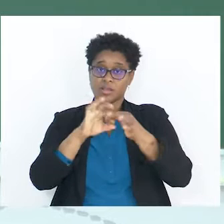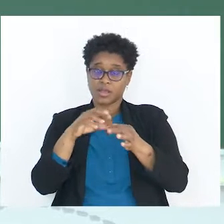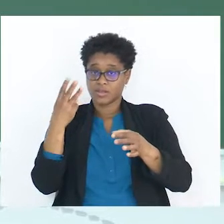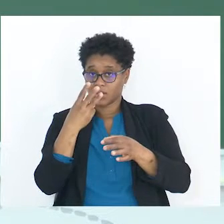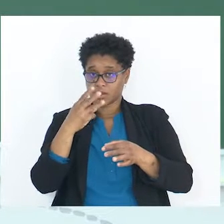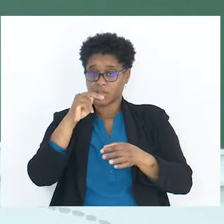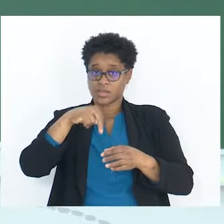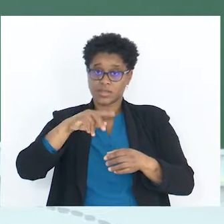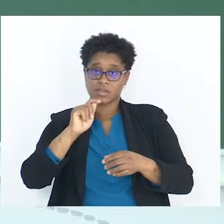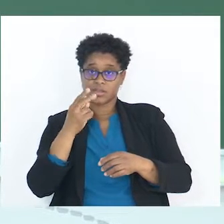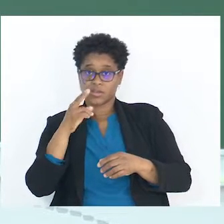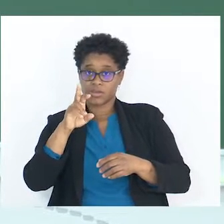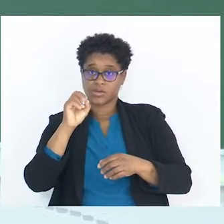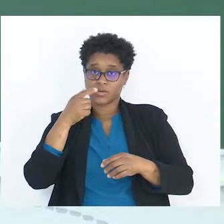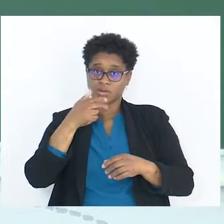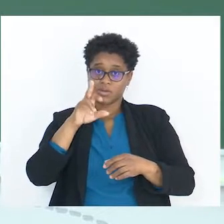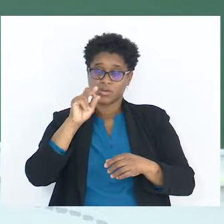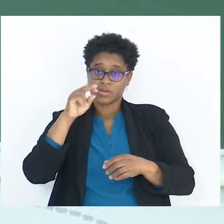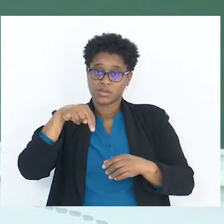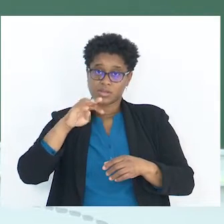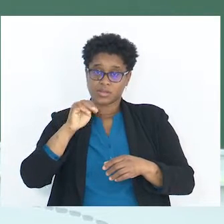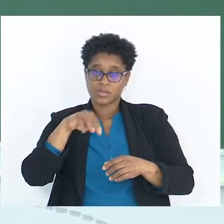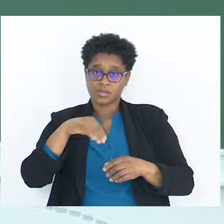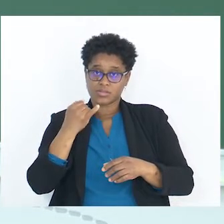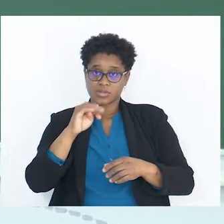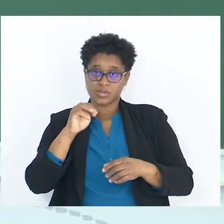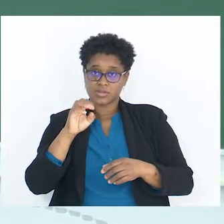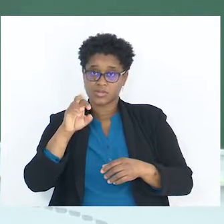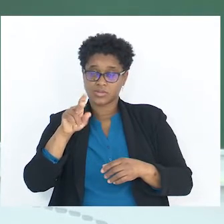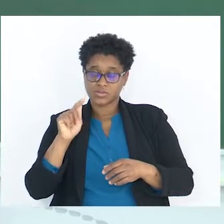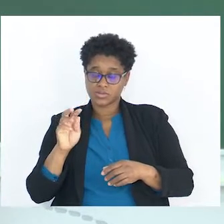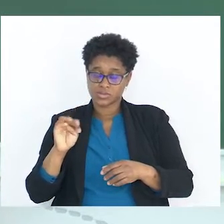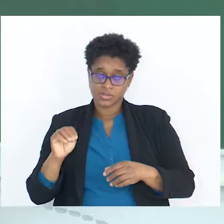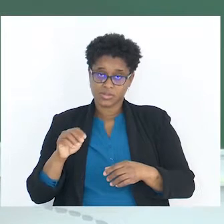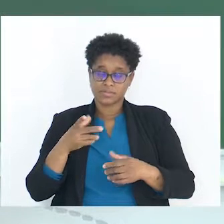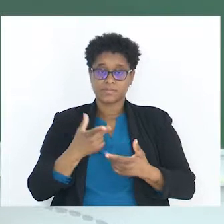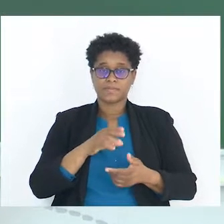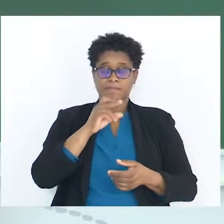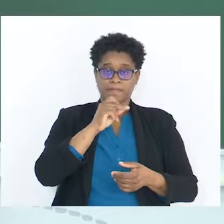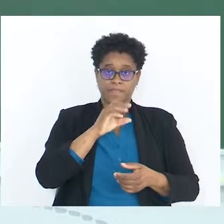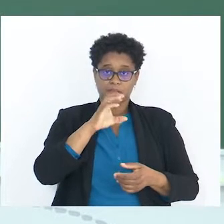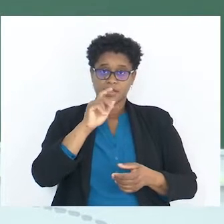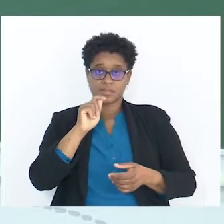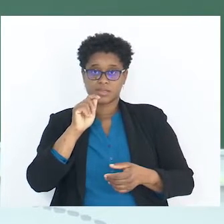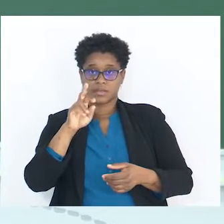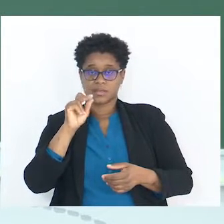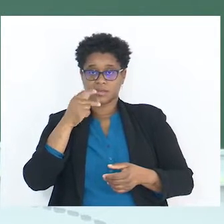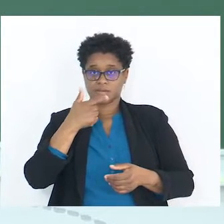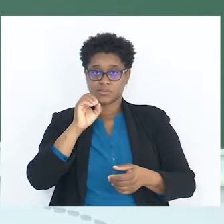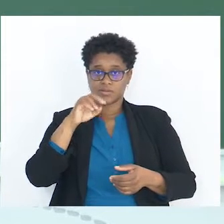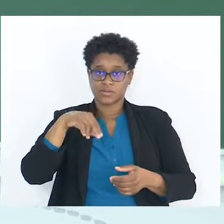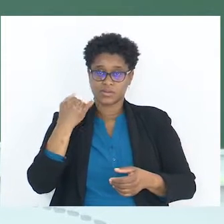serotonina,